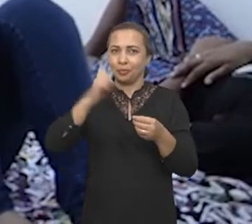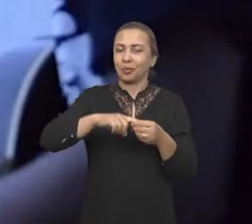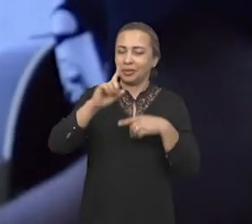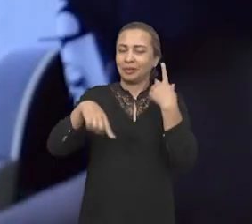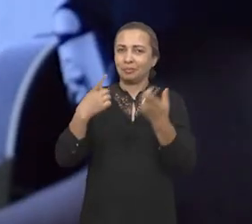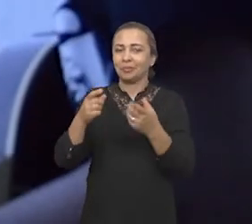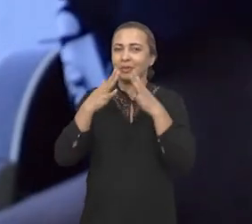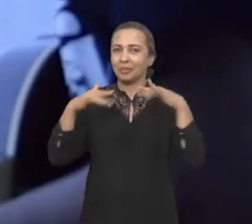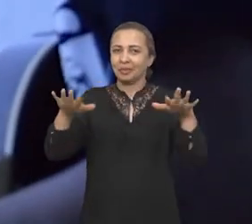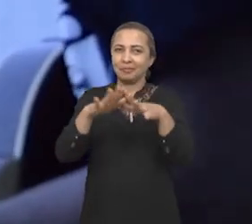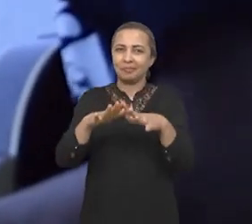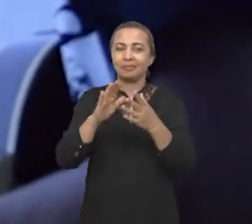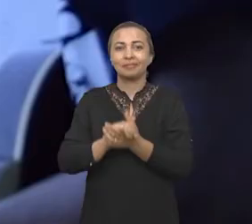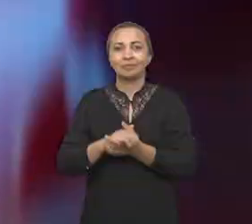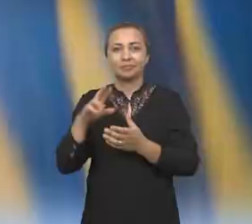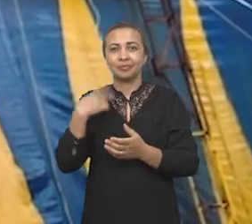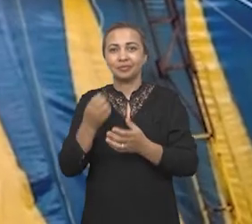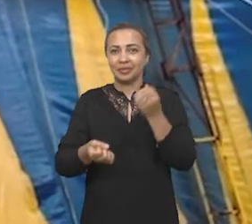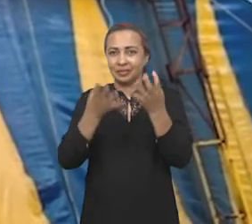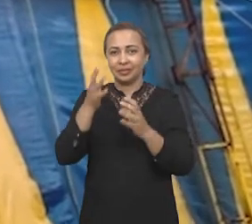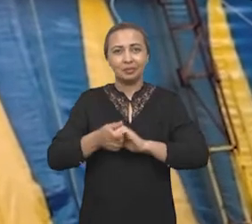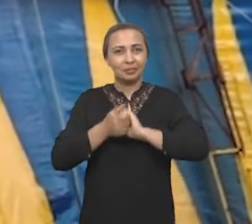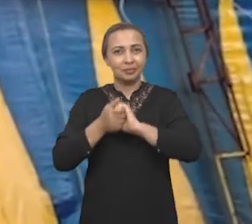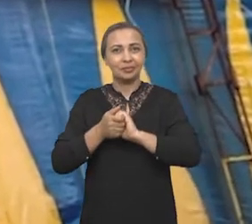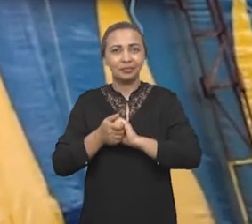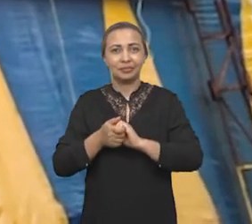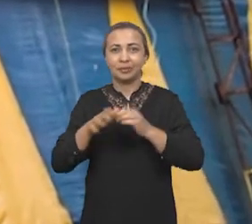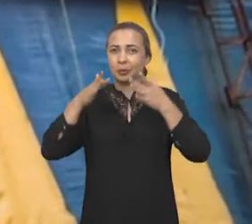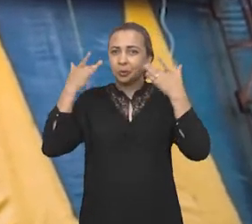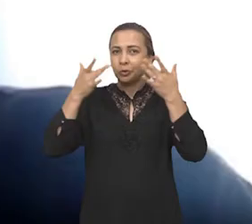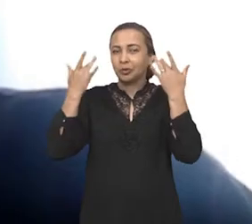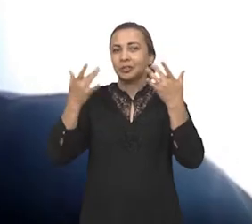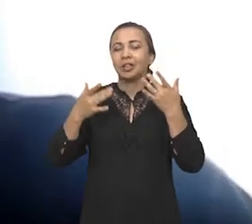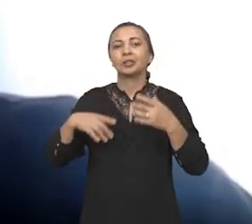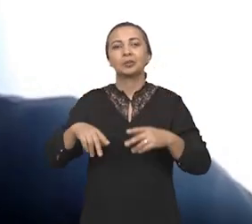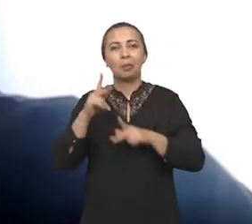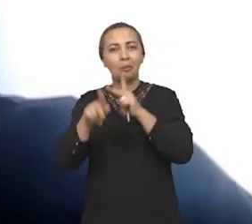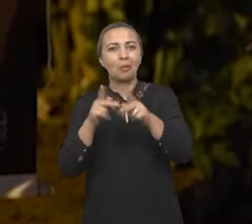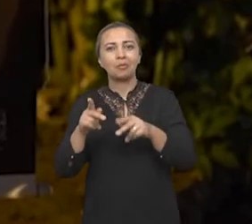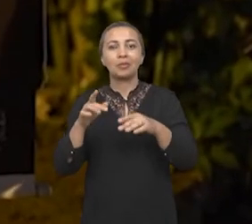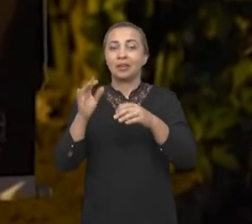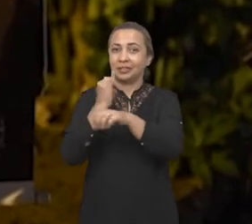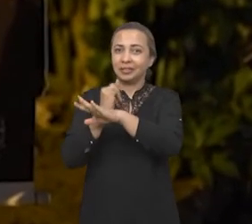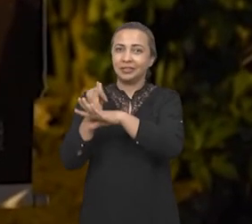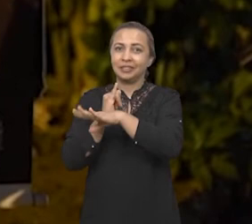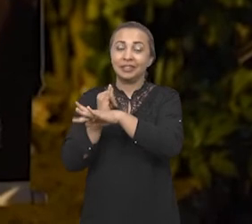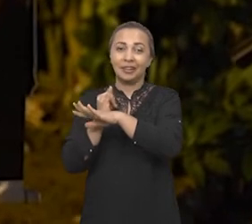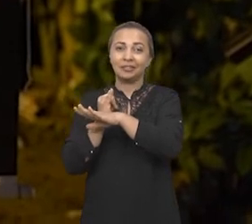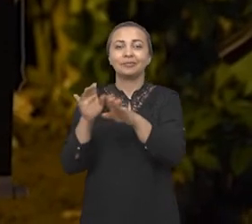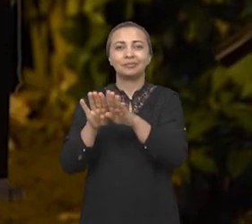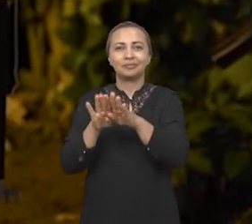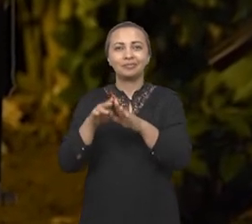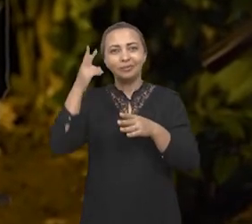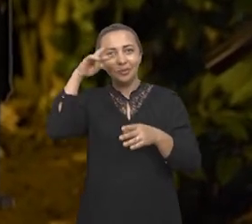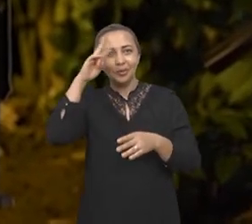Tem apresentação com esquetes teatrais em parceria com o Teatro Popular de Gels. Tem também sessões de leitura e contação de histórias.